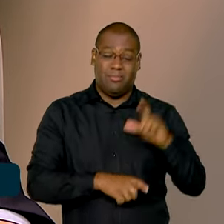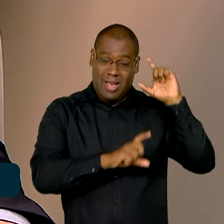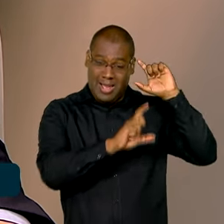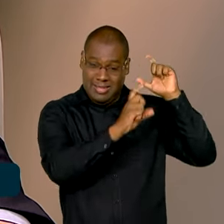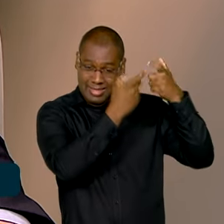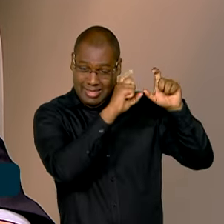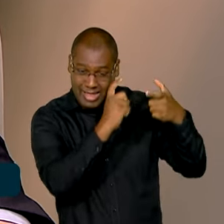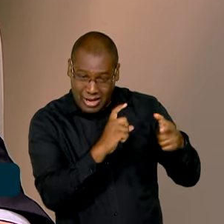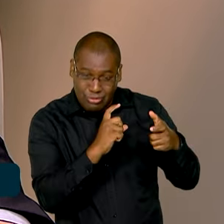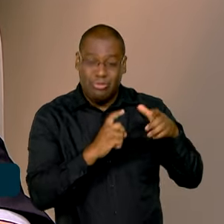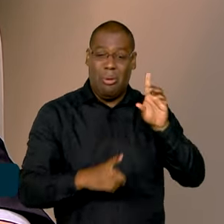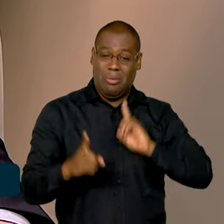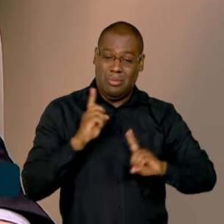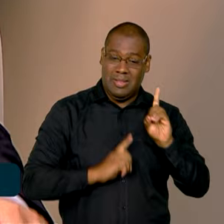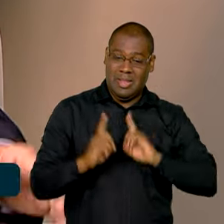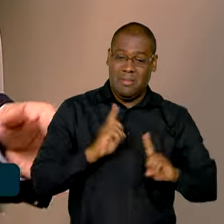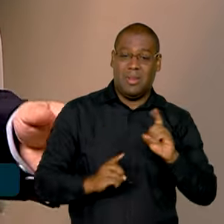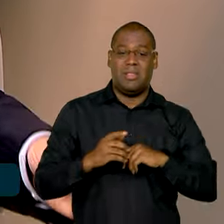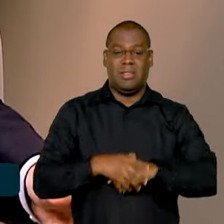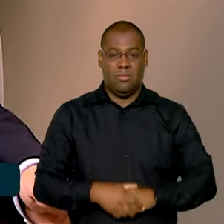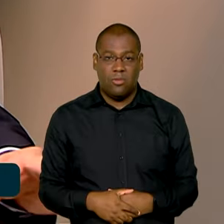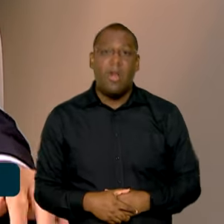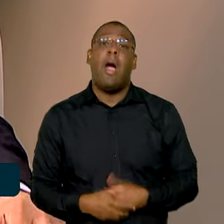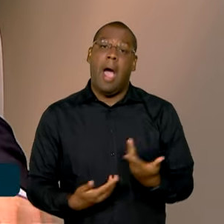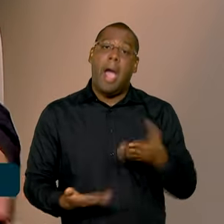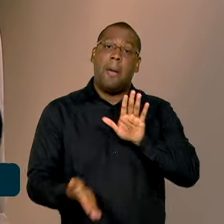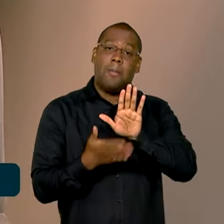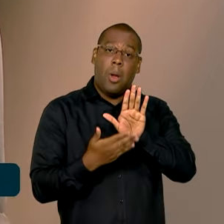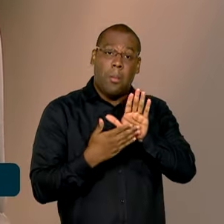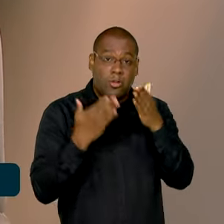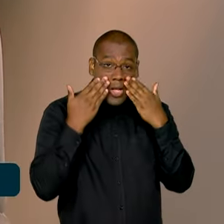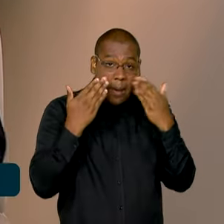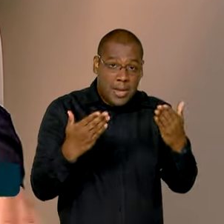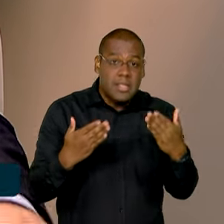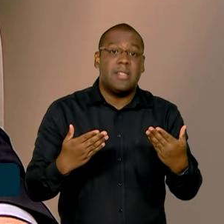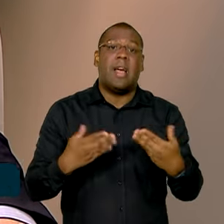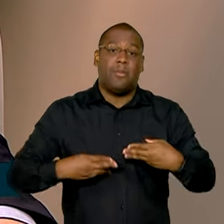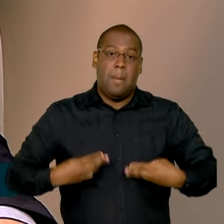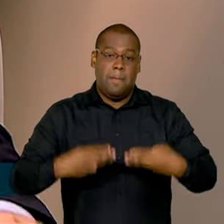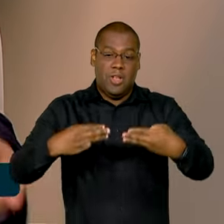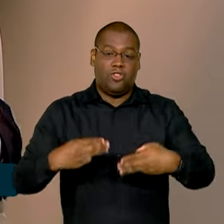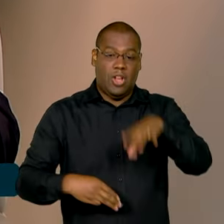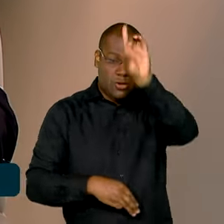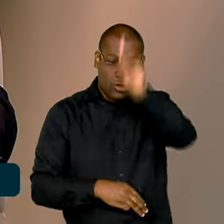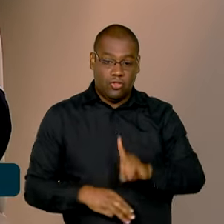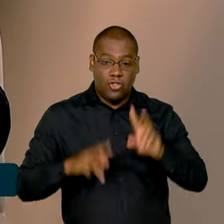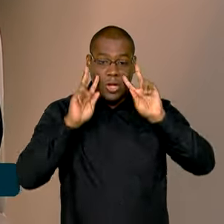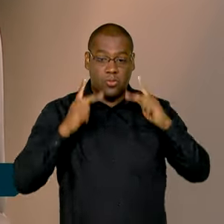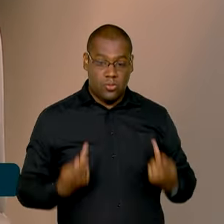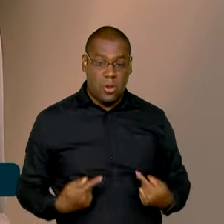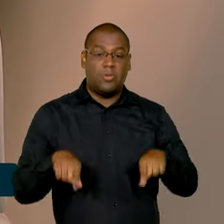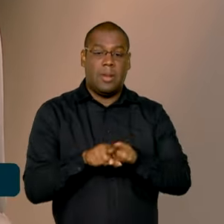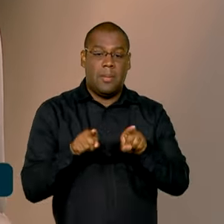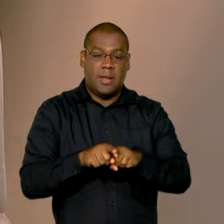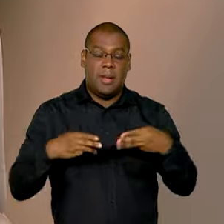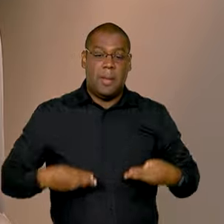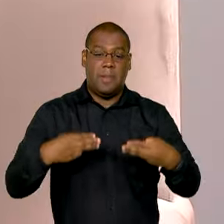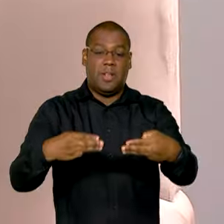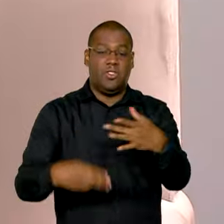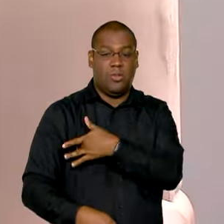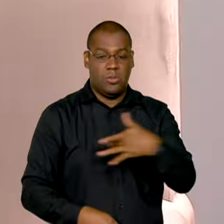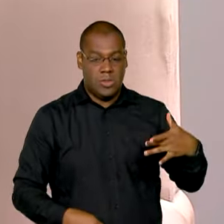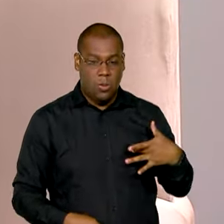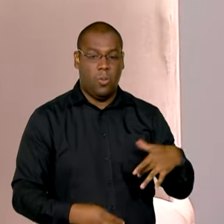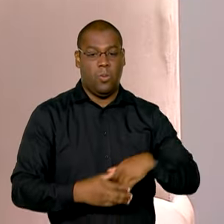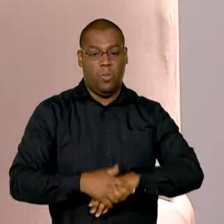pretendemos levar o assunto até o Ministério dos Direitos Humanos e o Ministério da Saúde, para que a gente possa fazer outras ações além da cobertura.